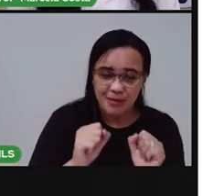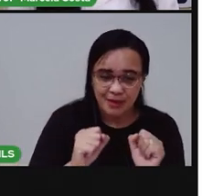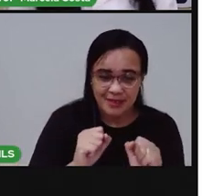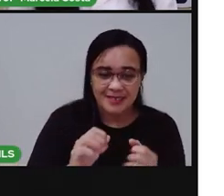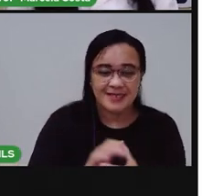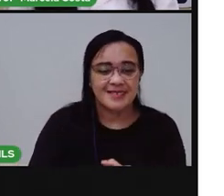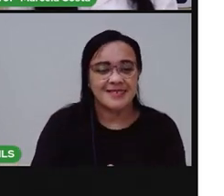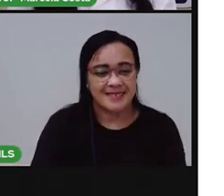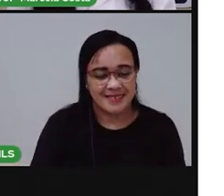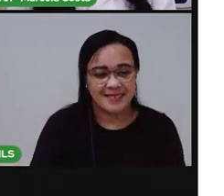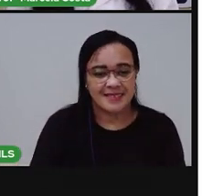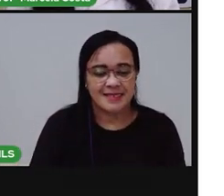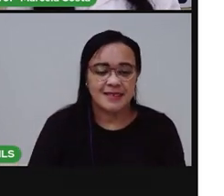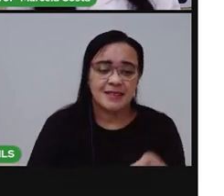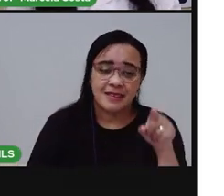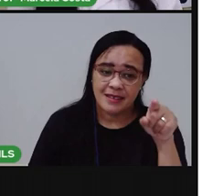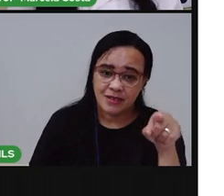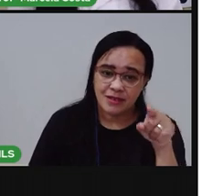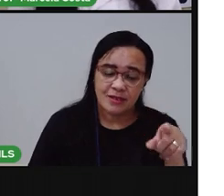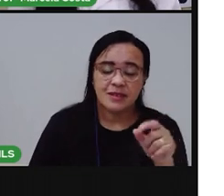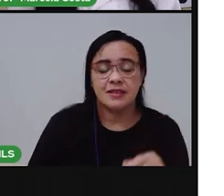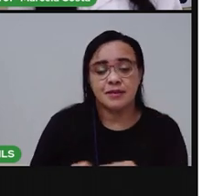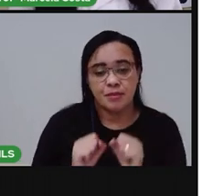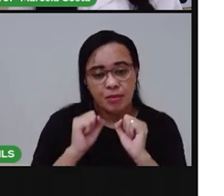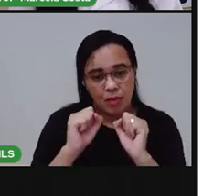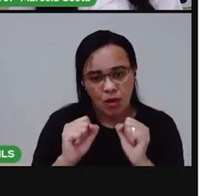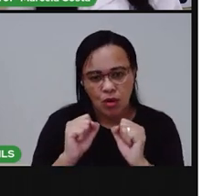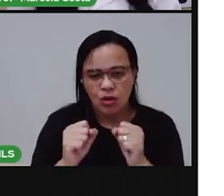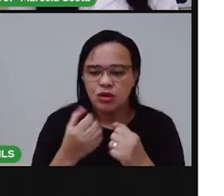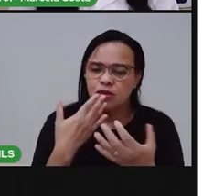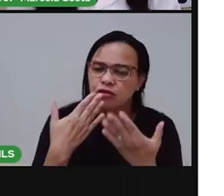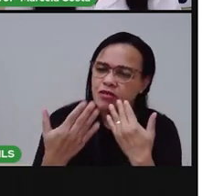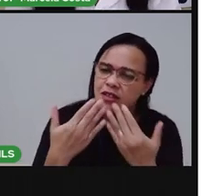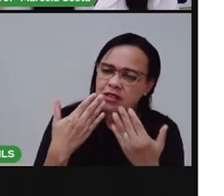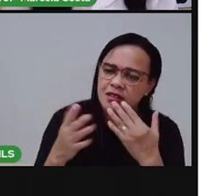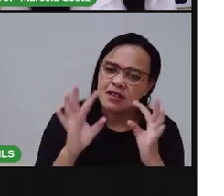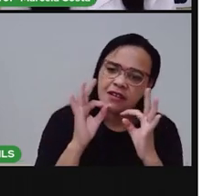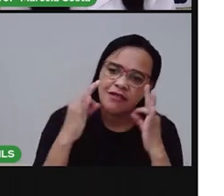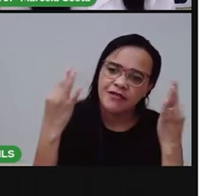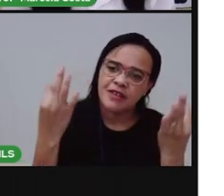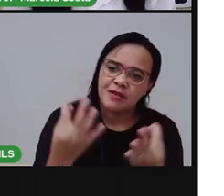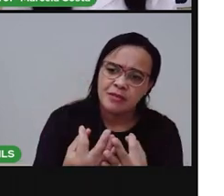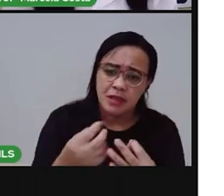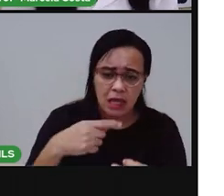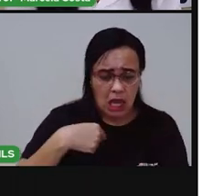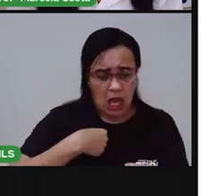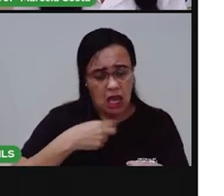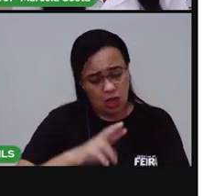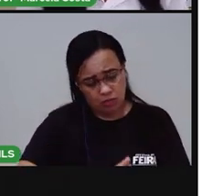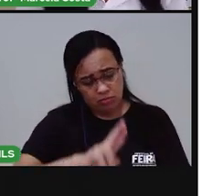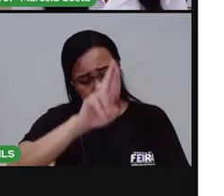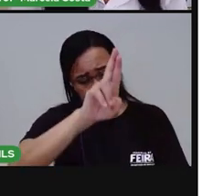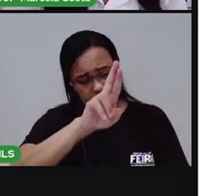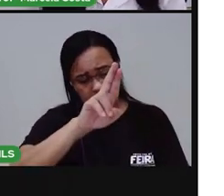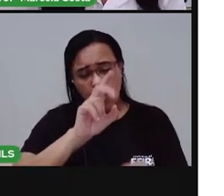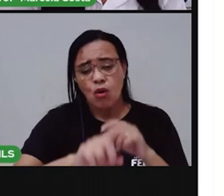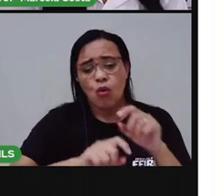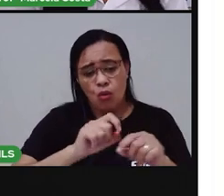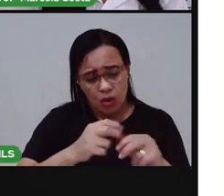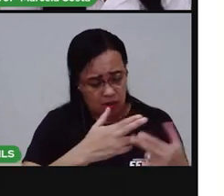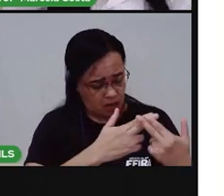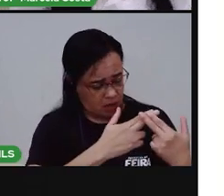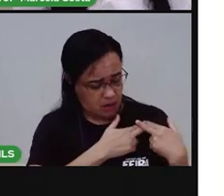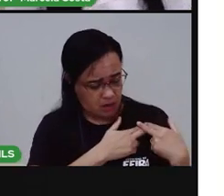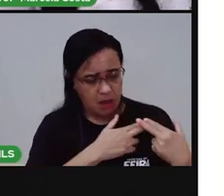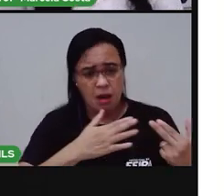e você pode conversar com seus pais, com seus responsáveis e assumir a responsabilidade por cuidar do seu